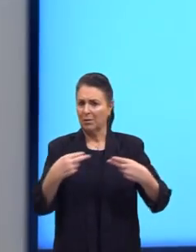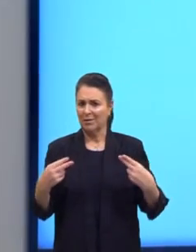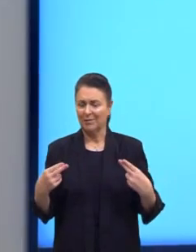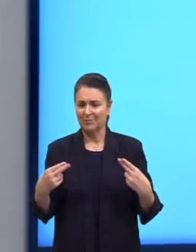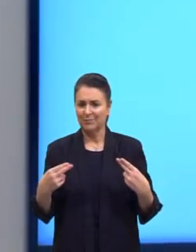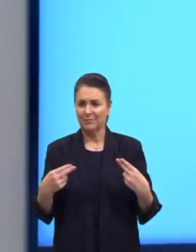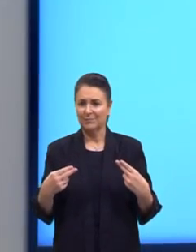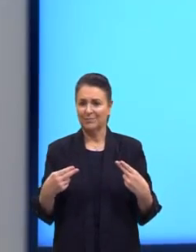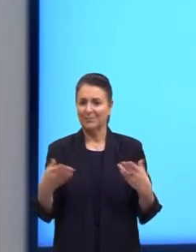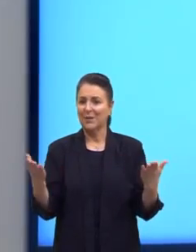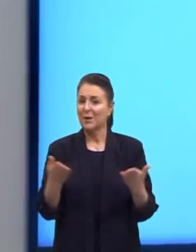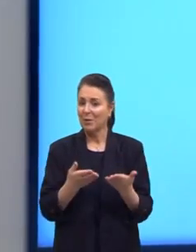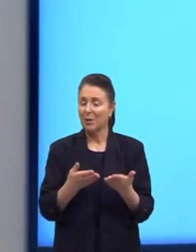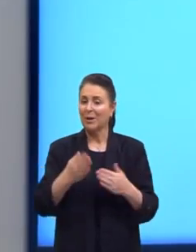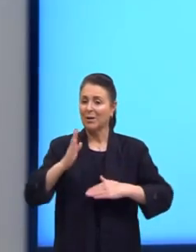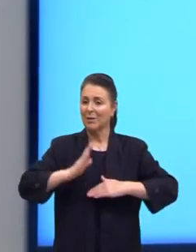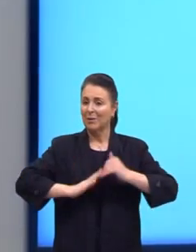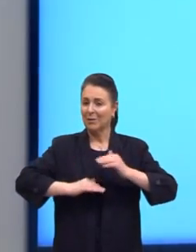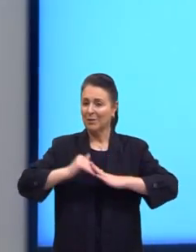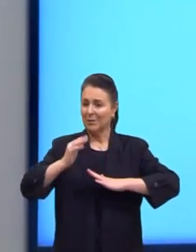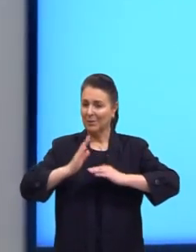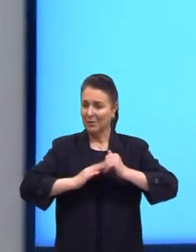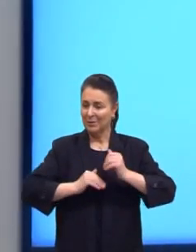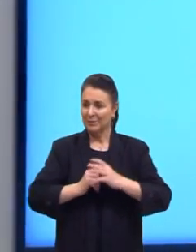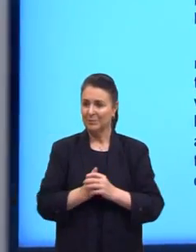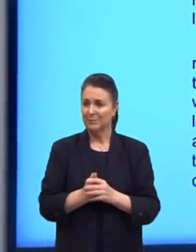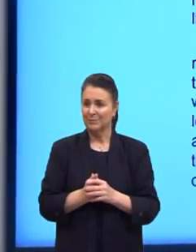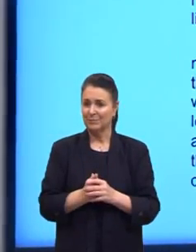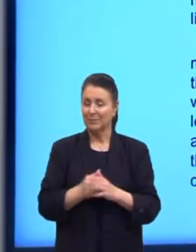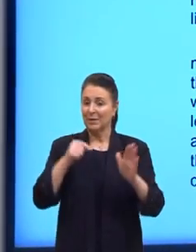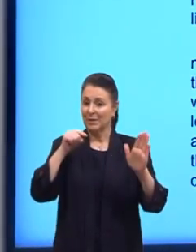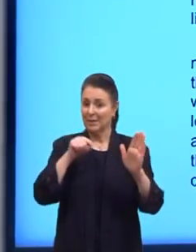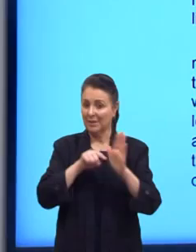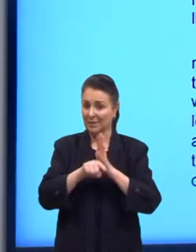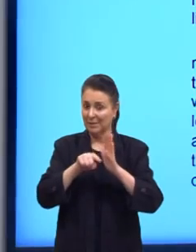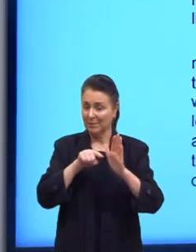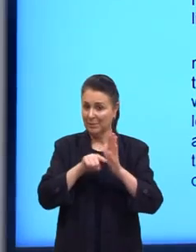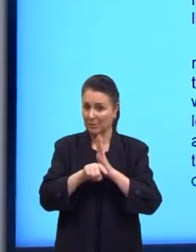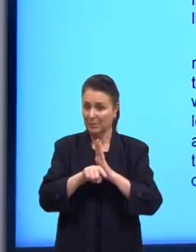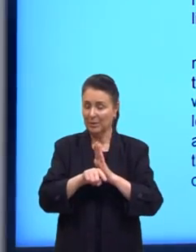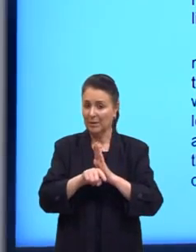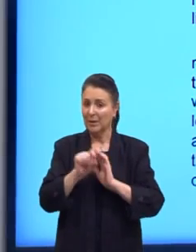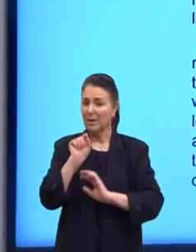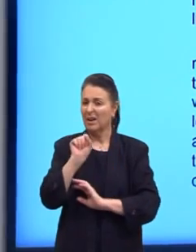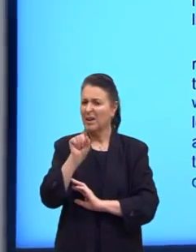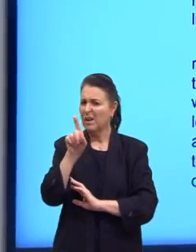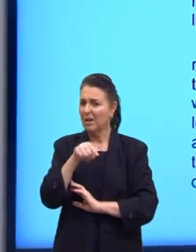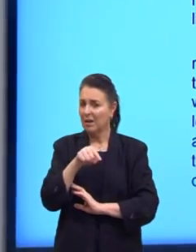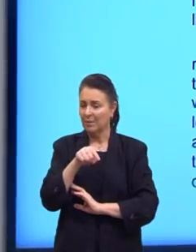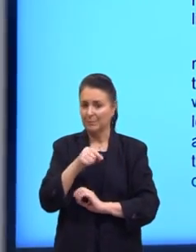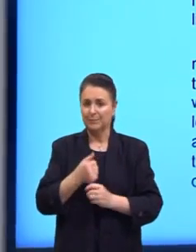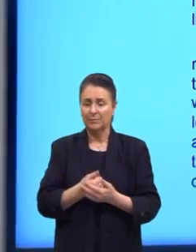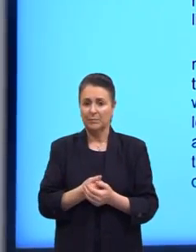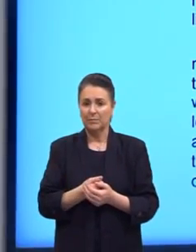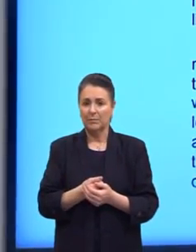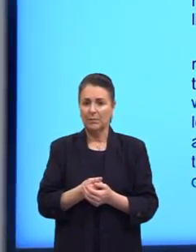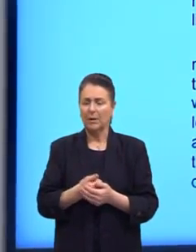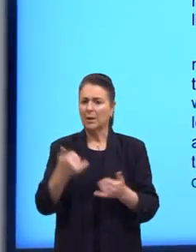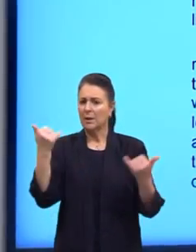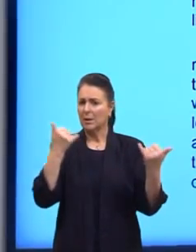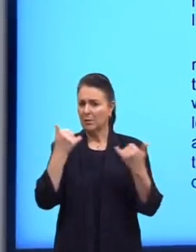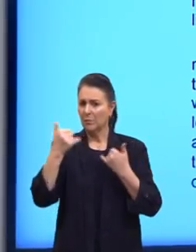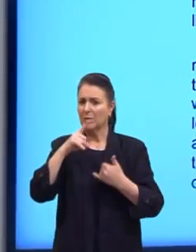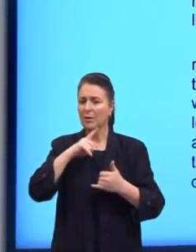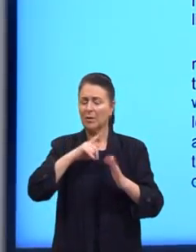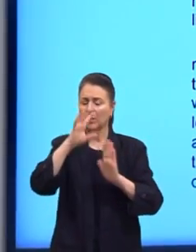Vamos praticar um pouquinho? Então, olha lá. Nessa questão aqui, a pergunta é, considerando-se as informações do